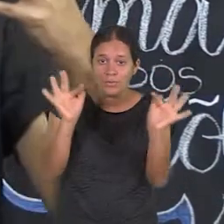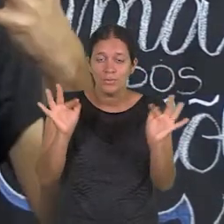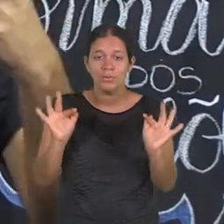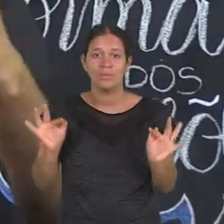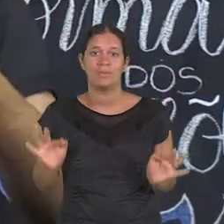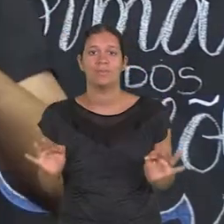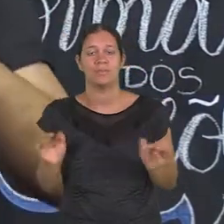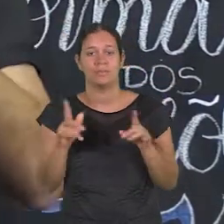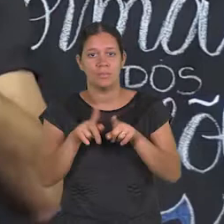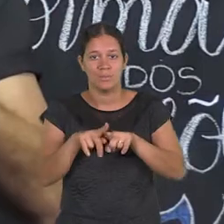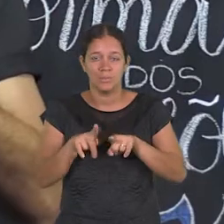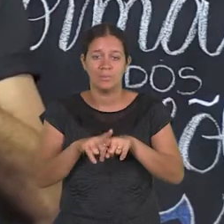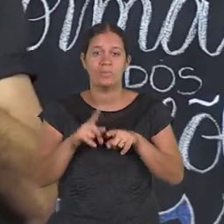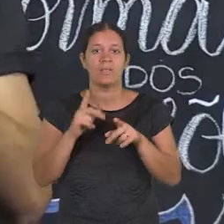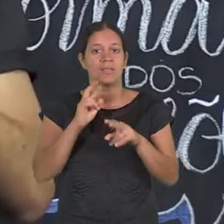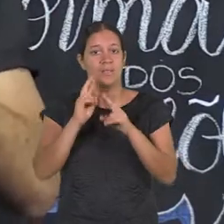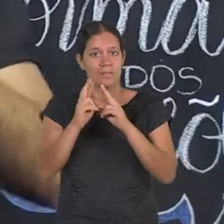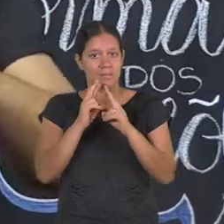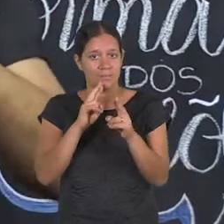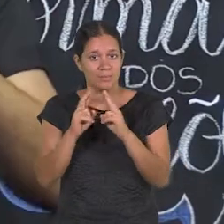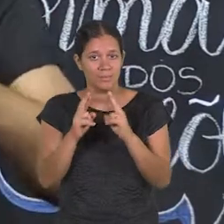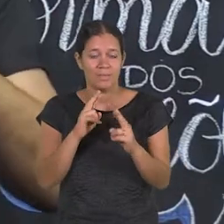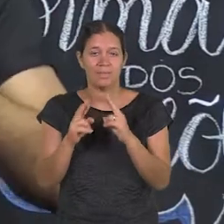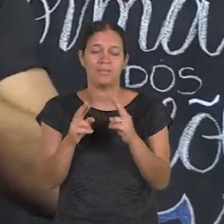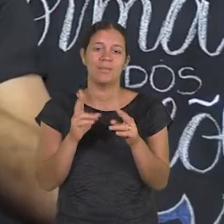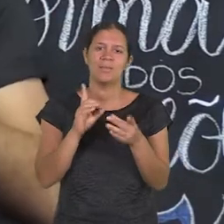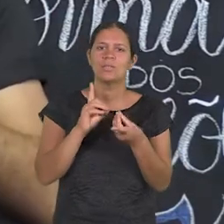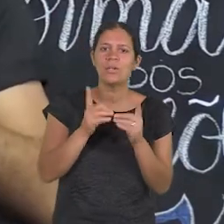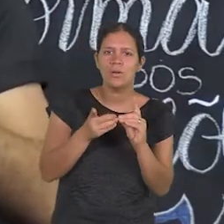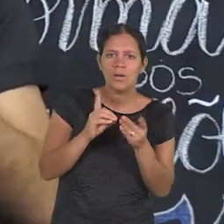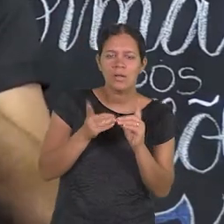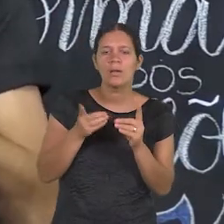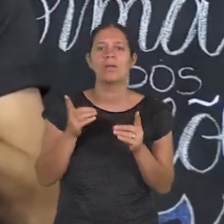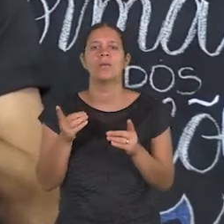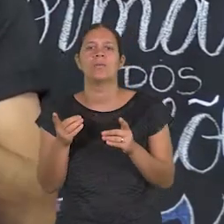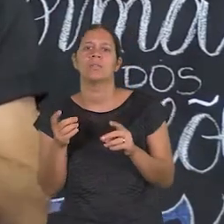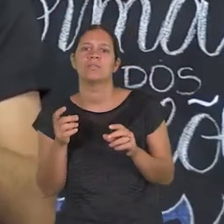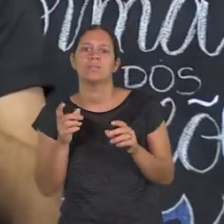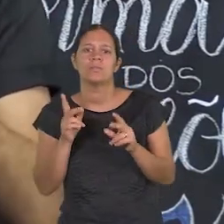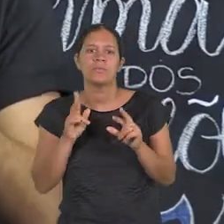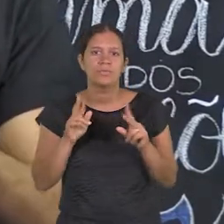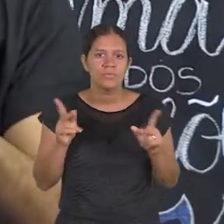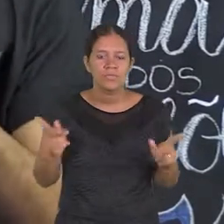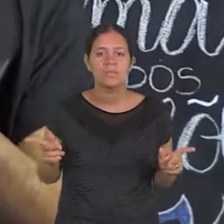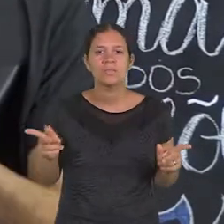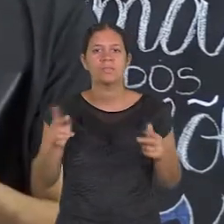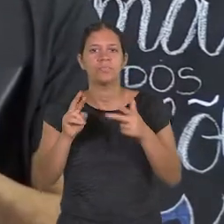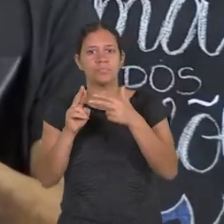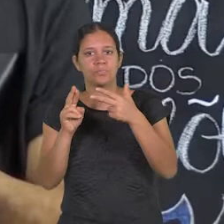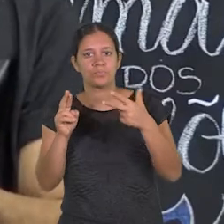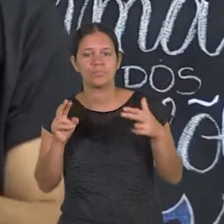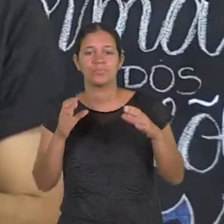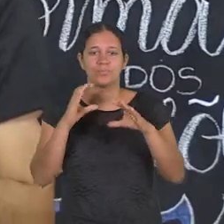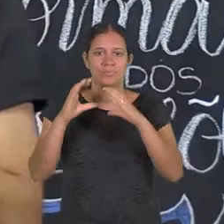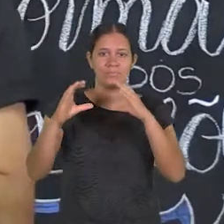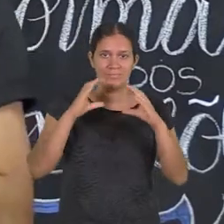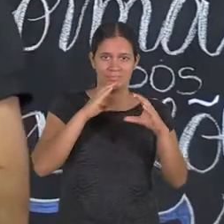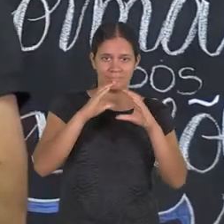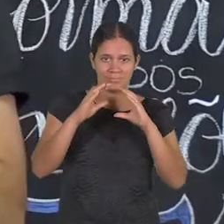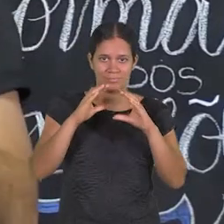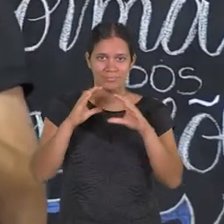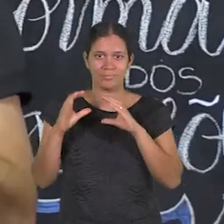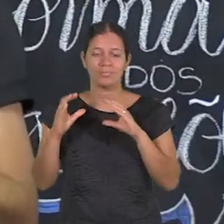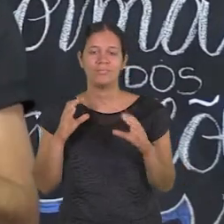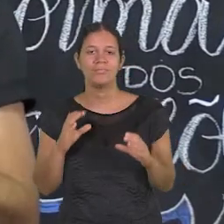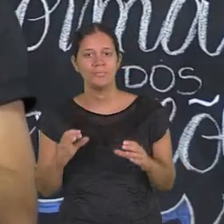indica felicidade. Então, também há uma relação. Percebe como a língua está sempre dinâmica e mostrando para a gente diferentes recursos comunicativos para a gente